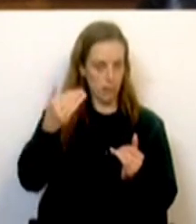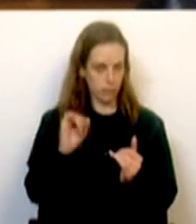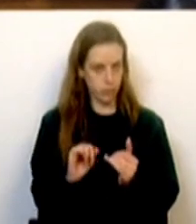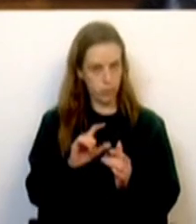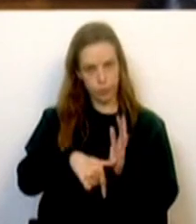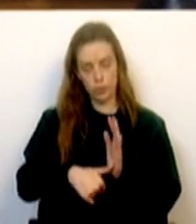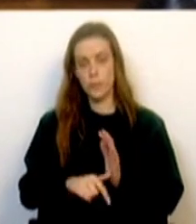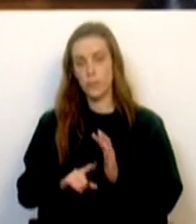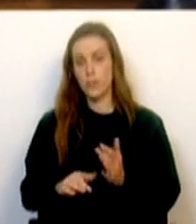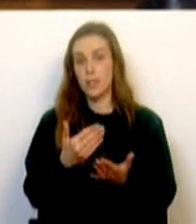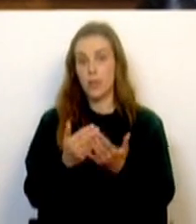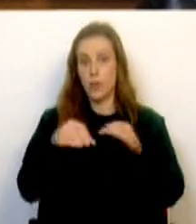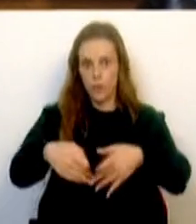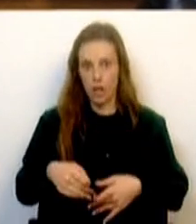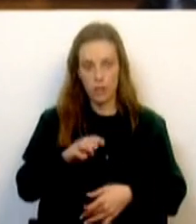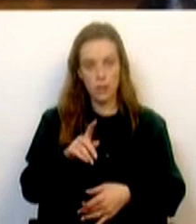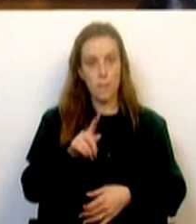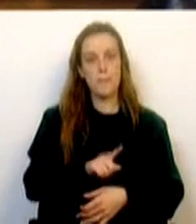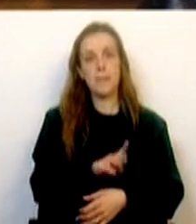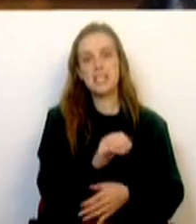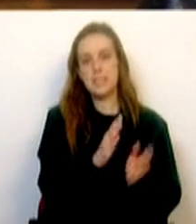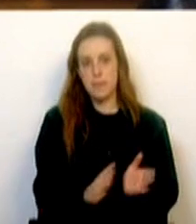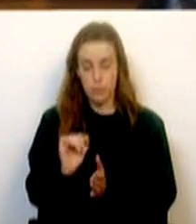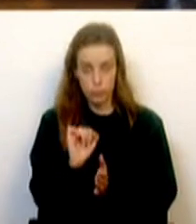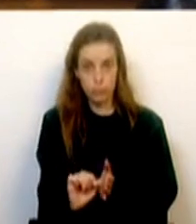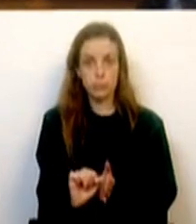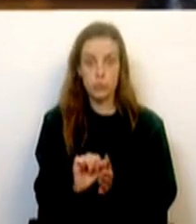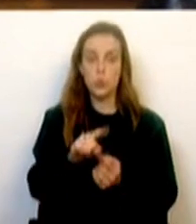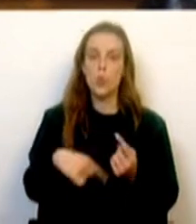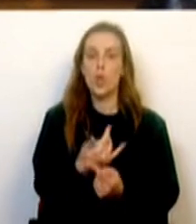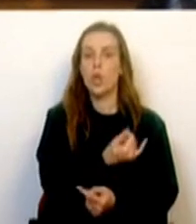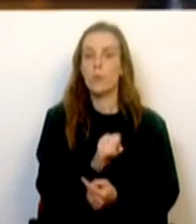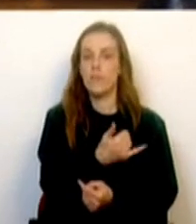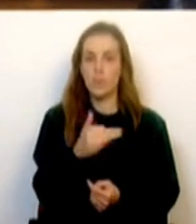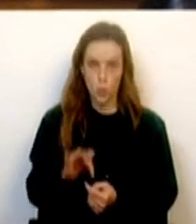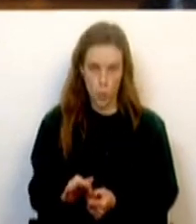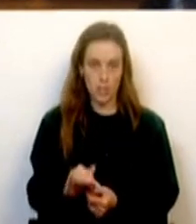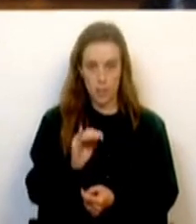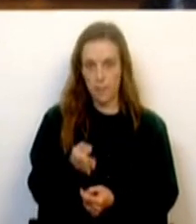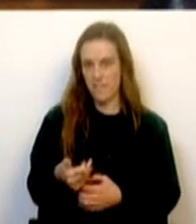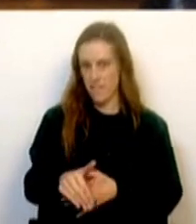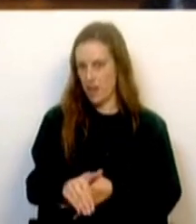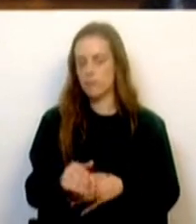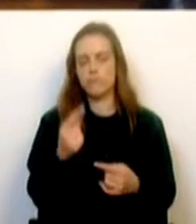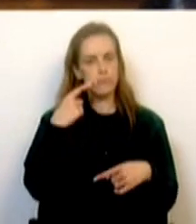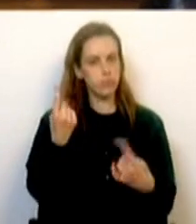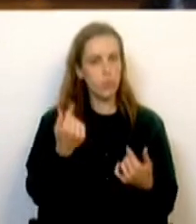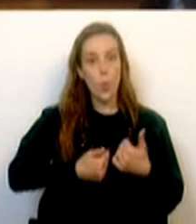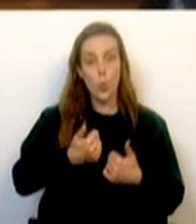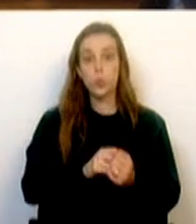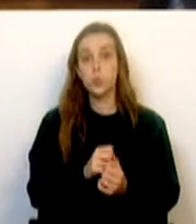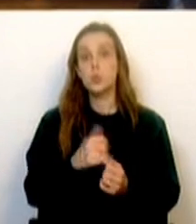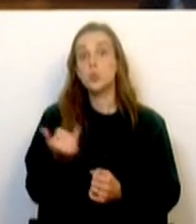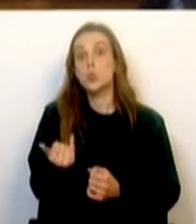Até ao final do primeiro semestre de 2024, a IP deverá lançar o concurso para o segundo troço